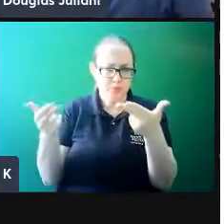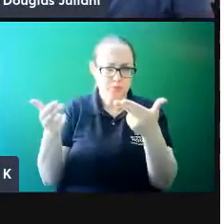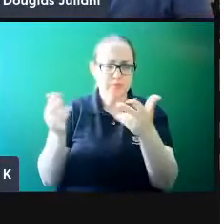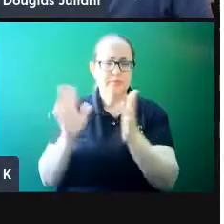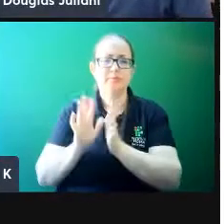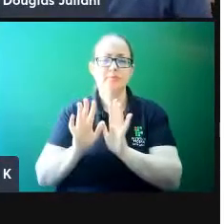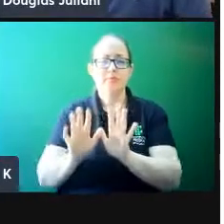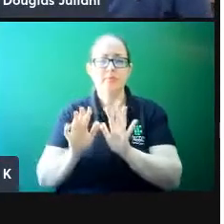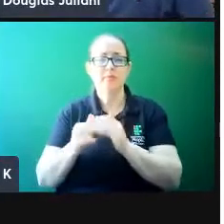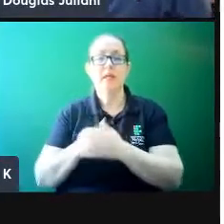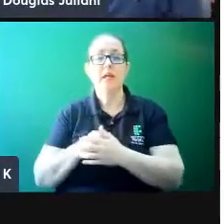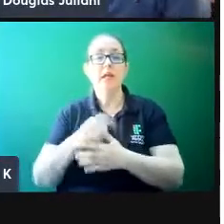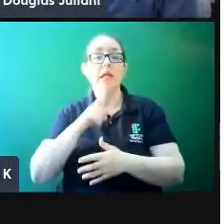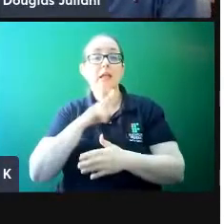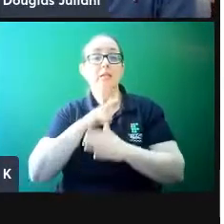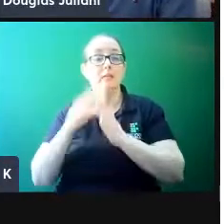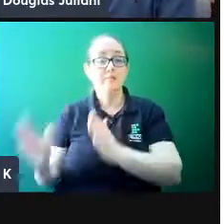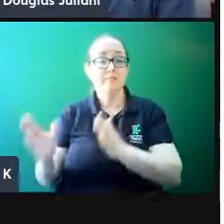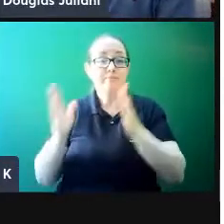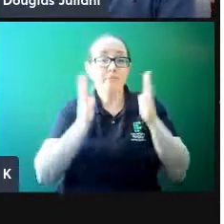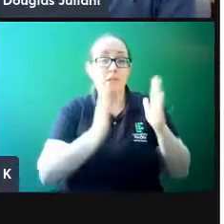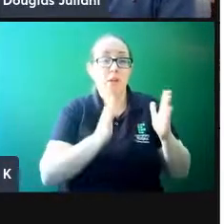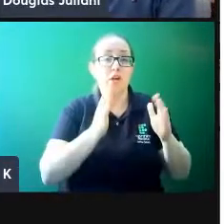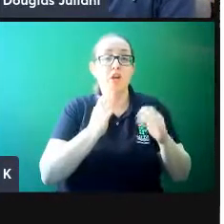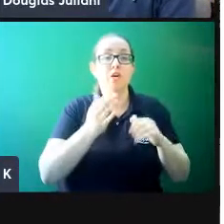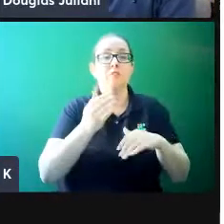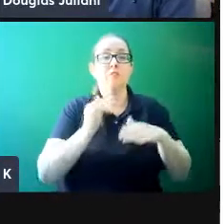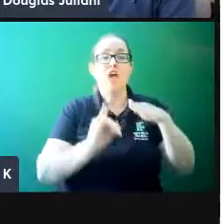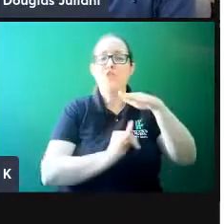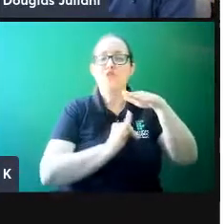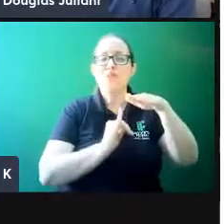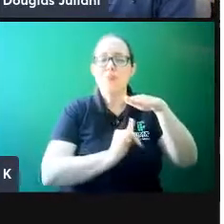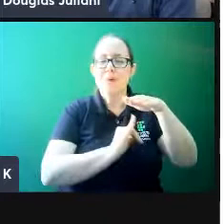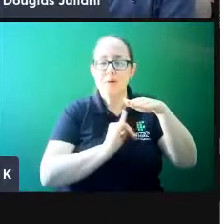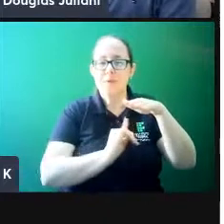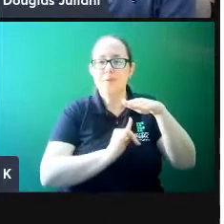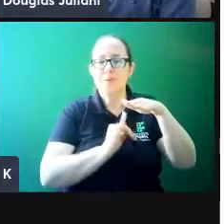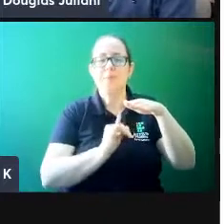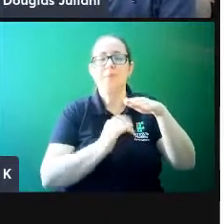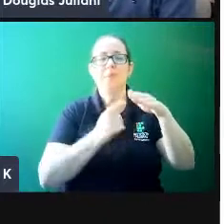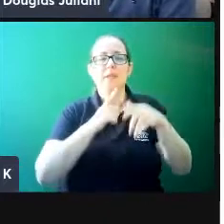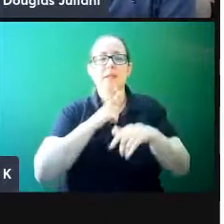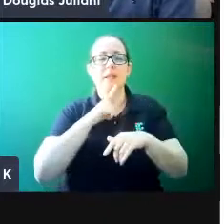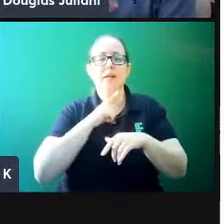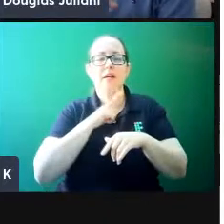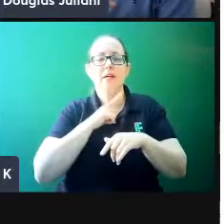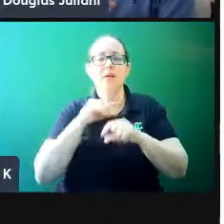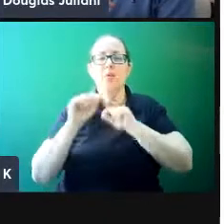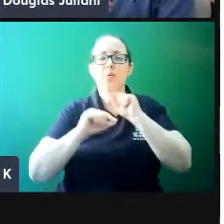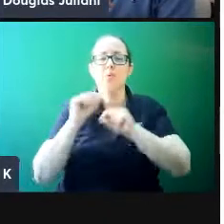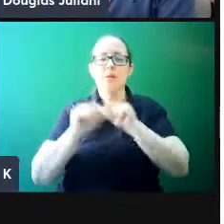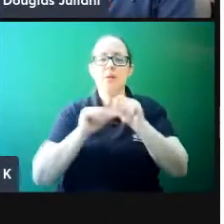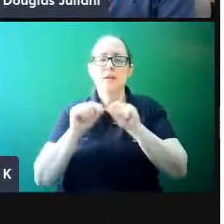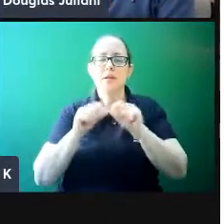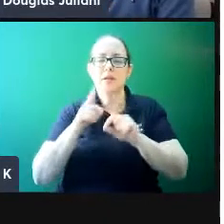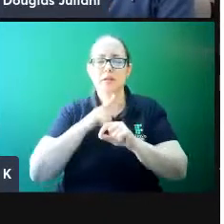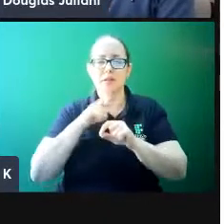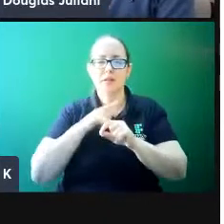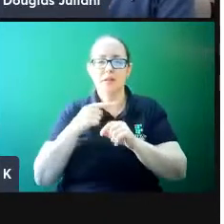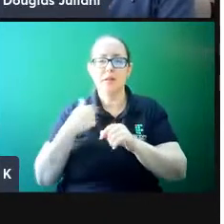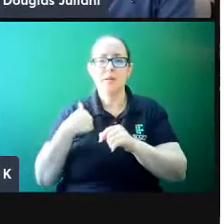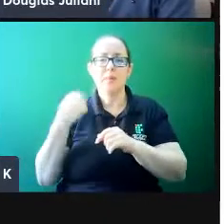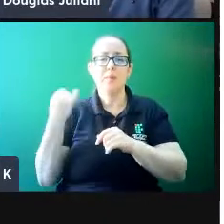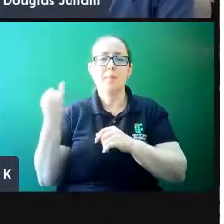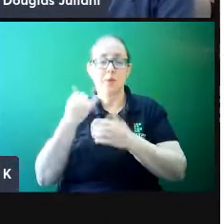E tem aspectos informais. Notem que os informais, a gente deu ênfase até então no começo da nossa conversa aqui,